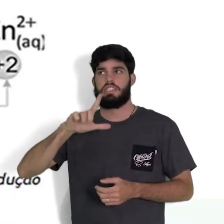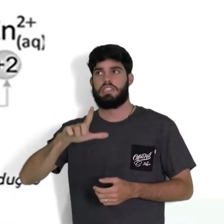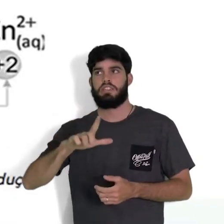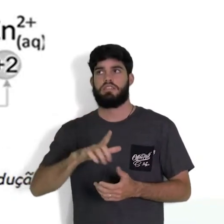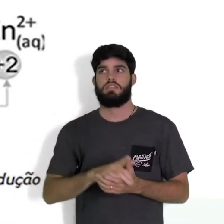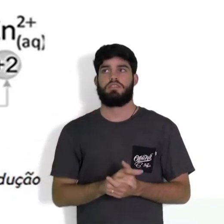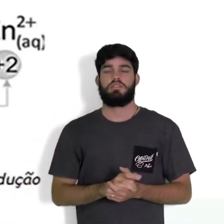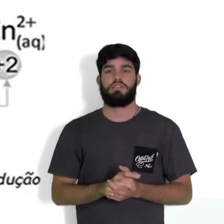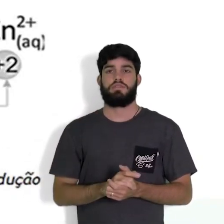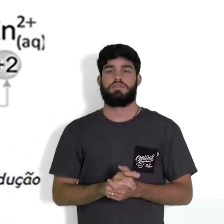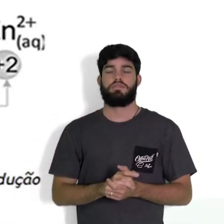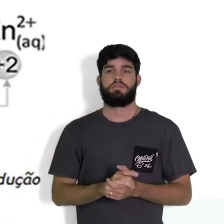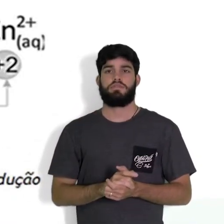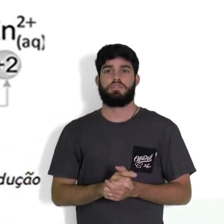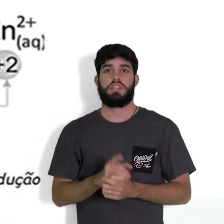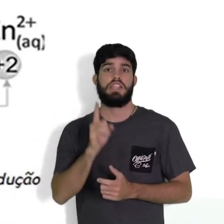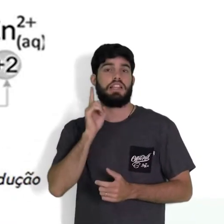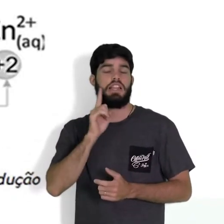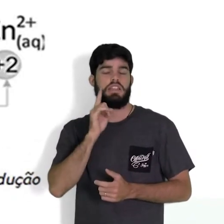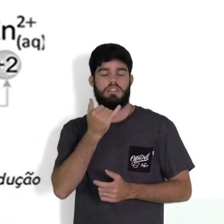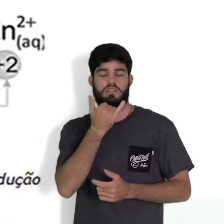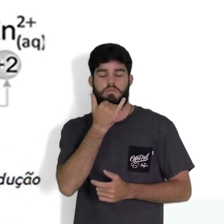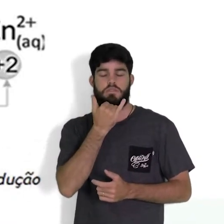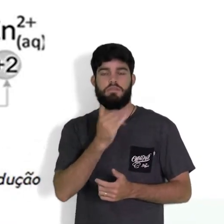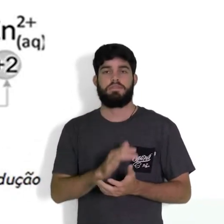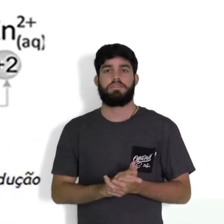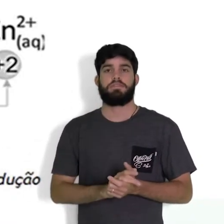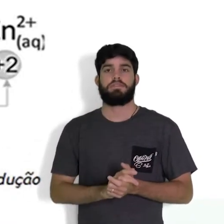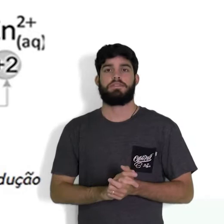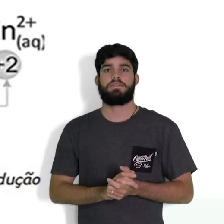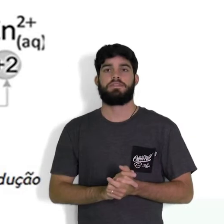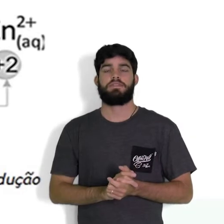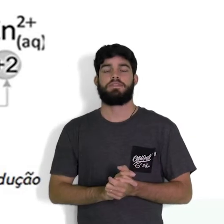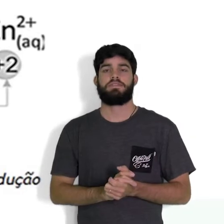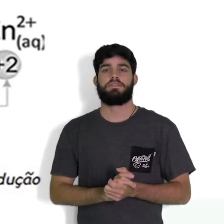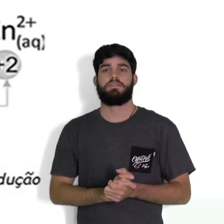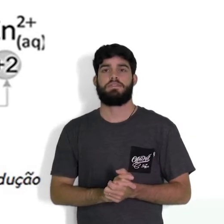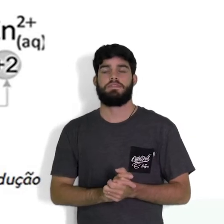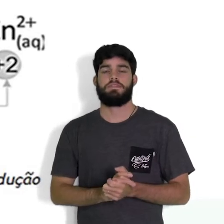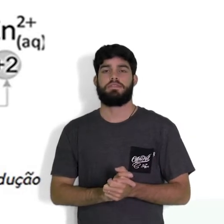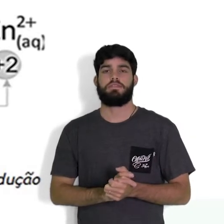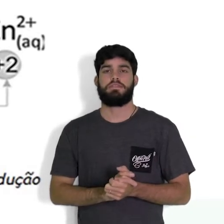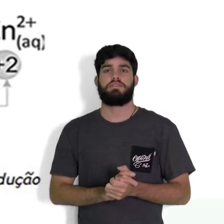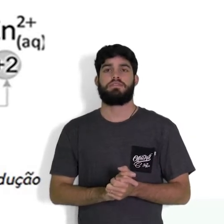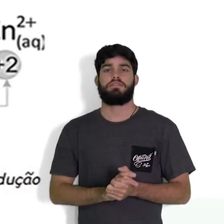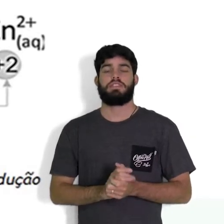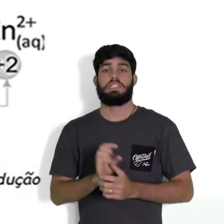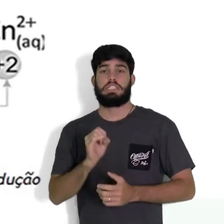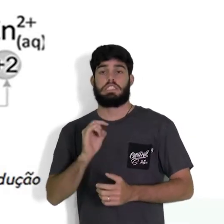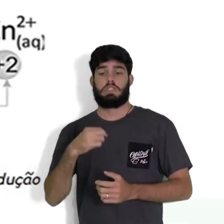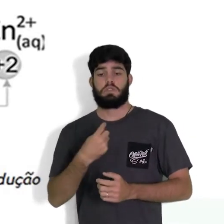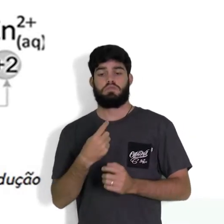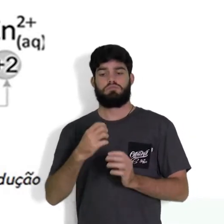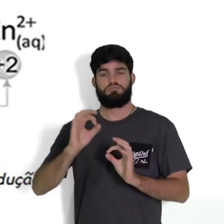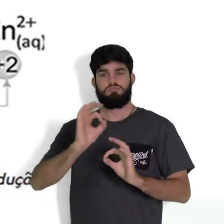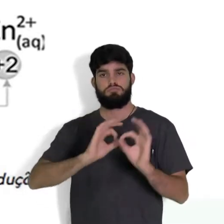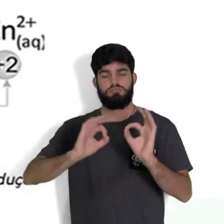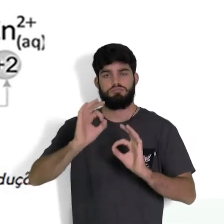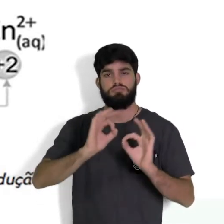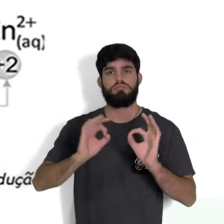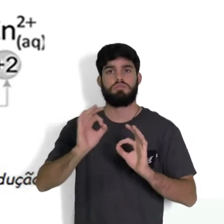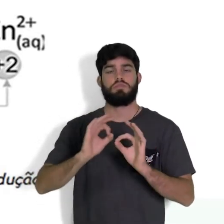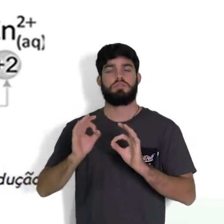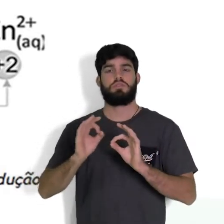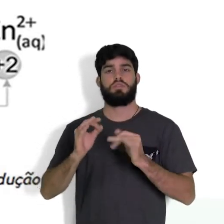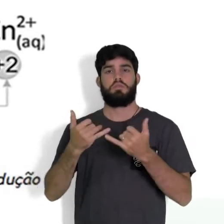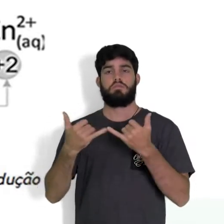zinco mergulhados em soluções de sulfatos dos respectivos metais. Então, quando a gente monta uma pilha, você tem que ter uma